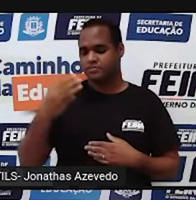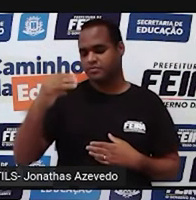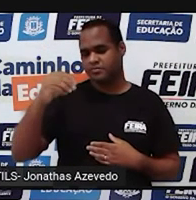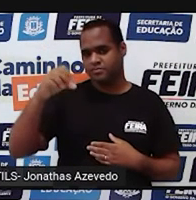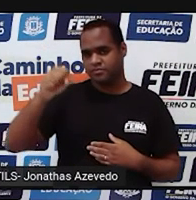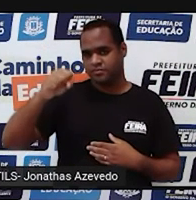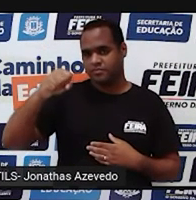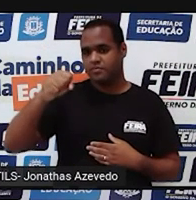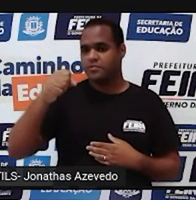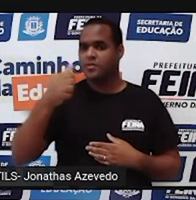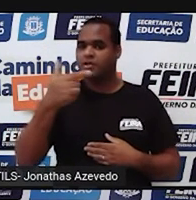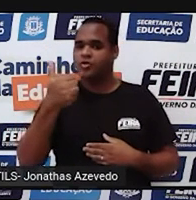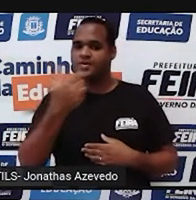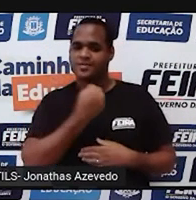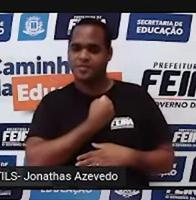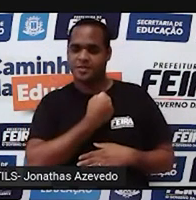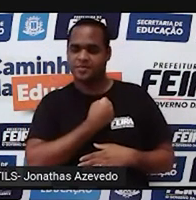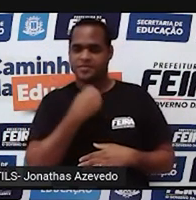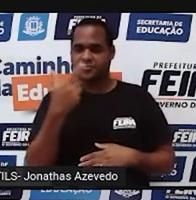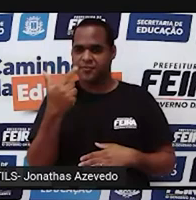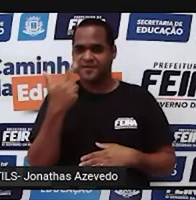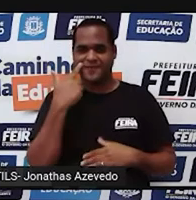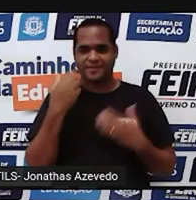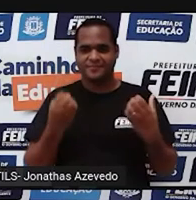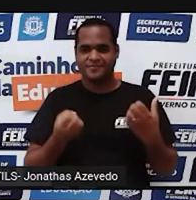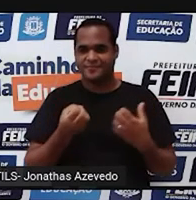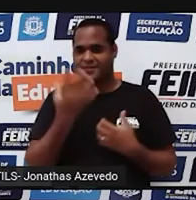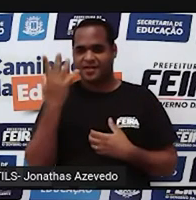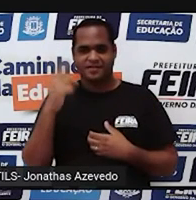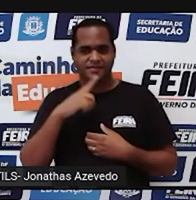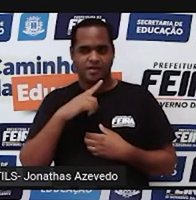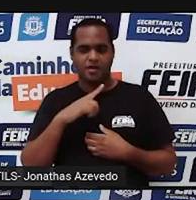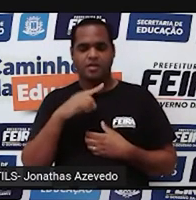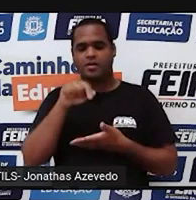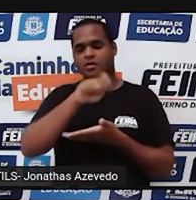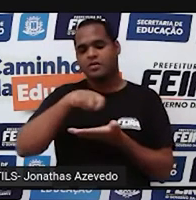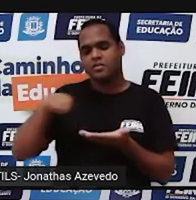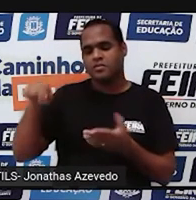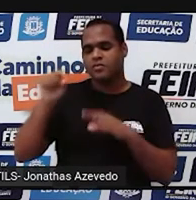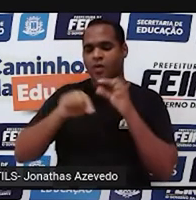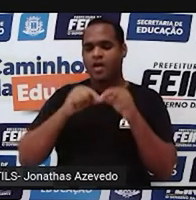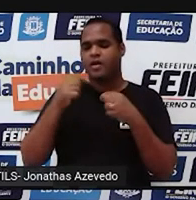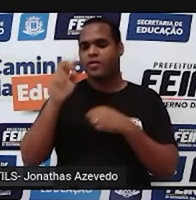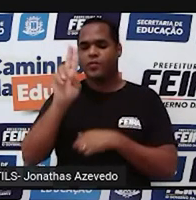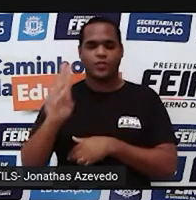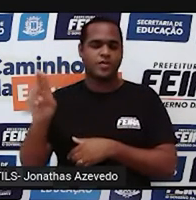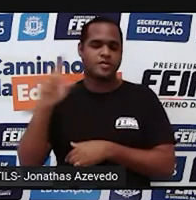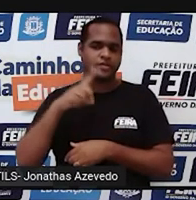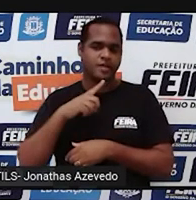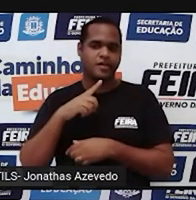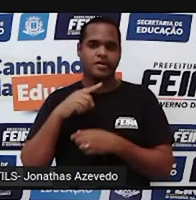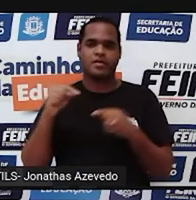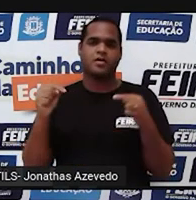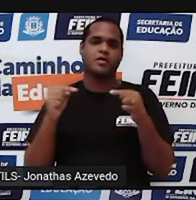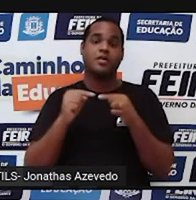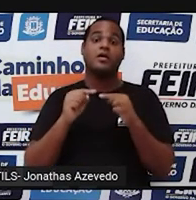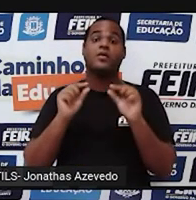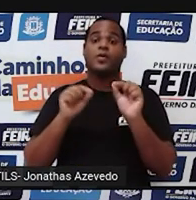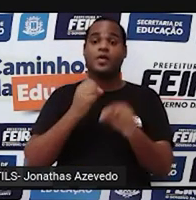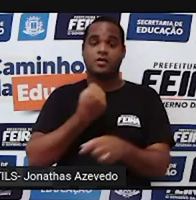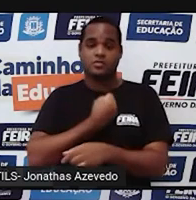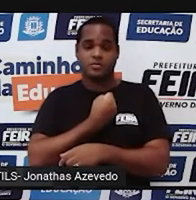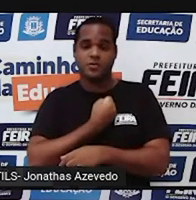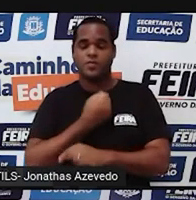número 12, do jeito que ele tá aparecendo aí pra você, está escrito usando a representação de